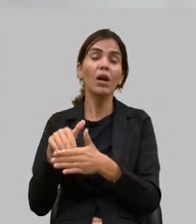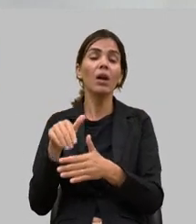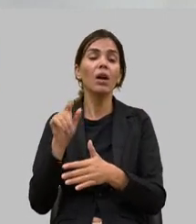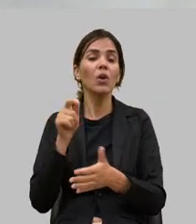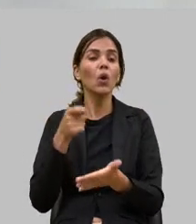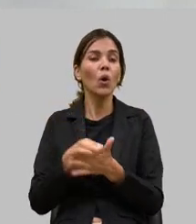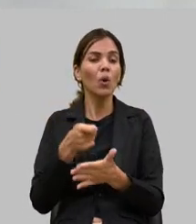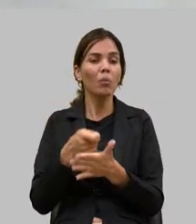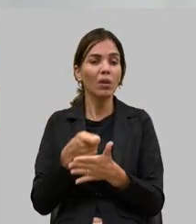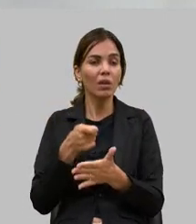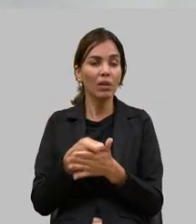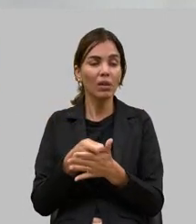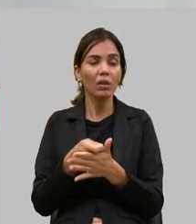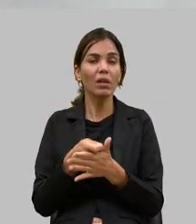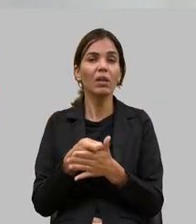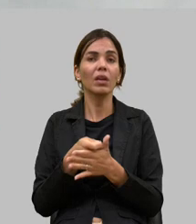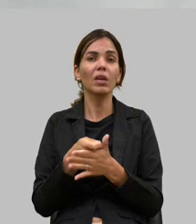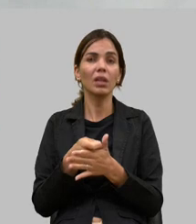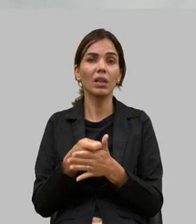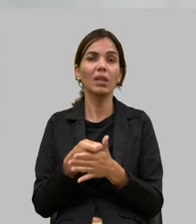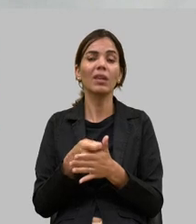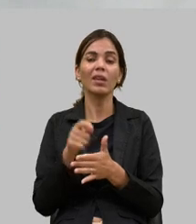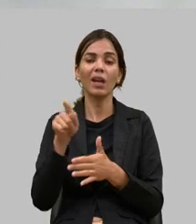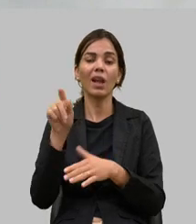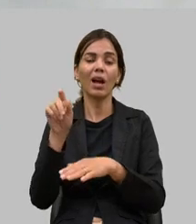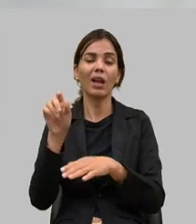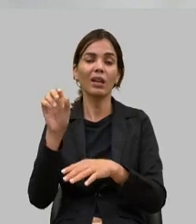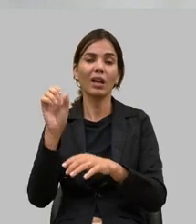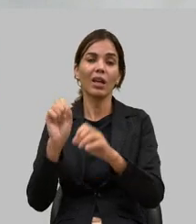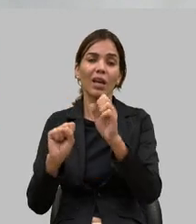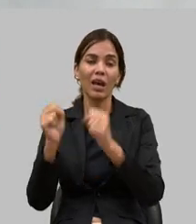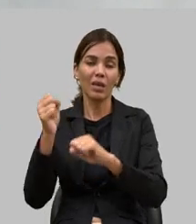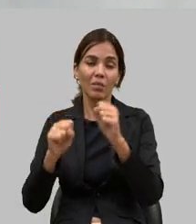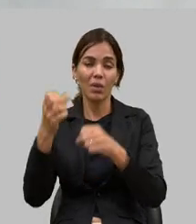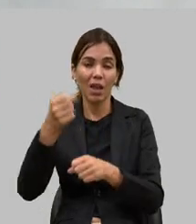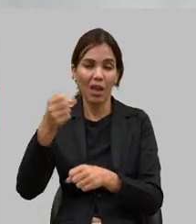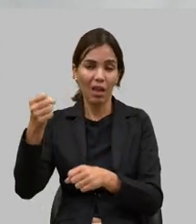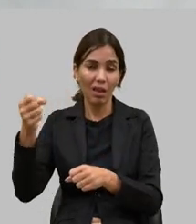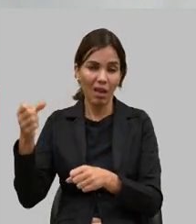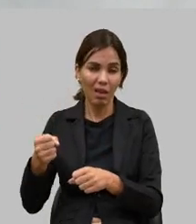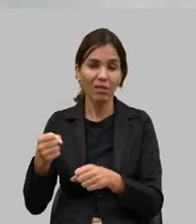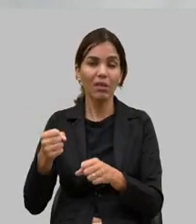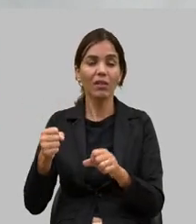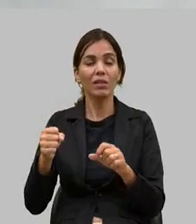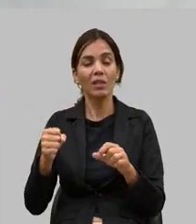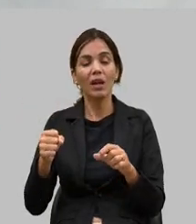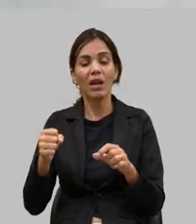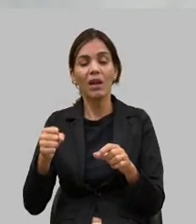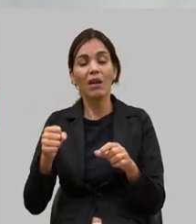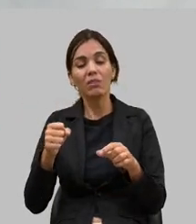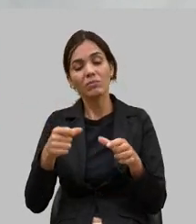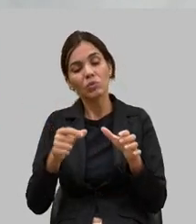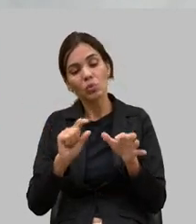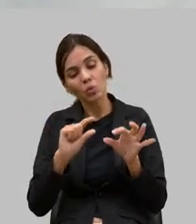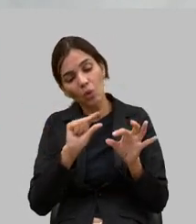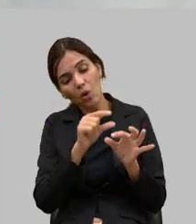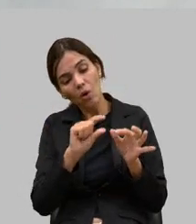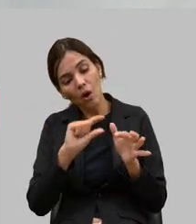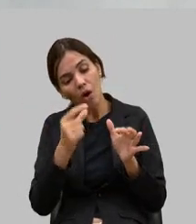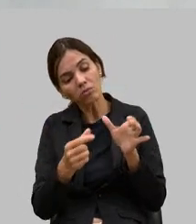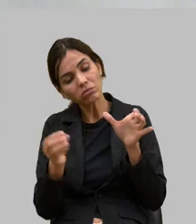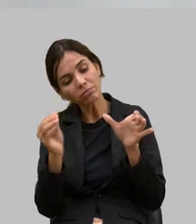os laticínios a informar no rótulo dos produtos quando esse produto